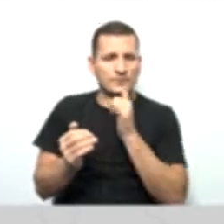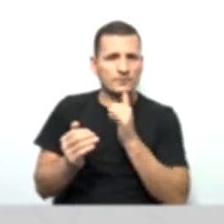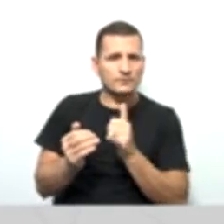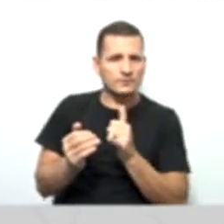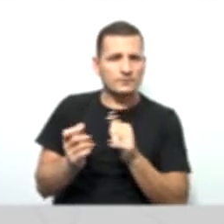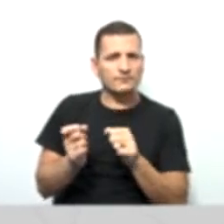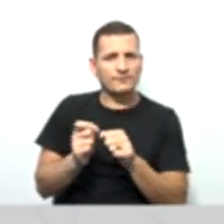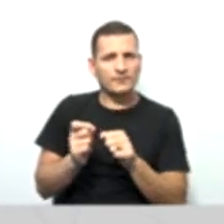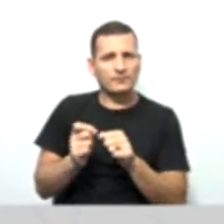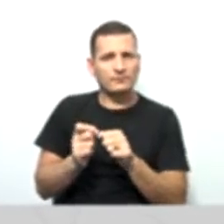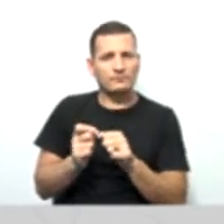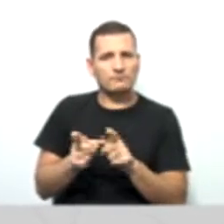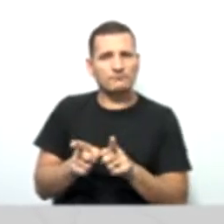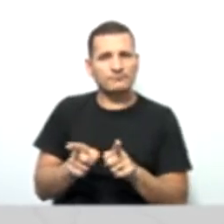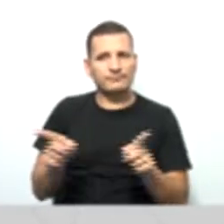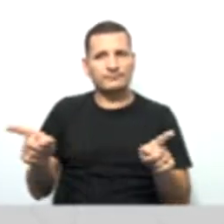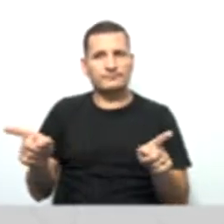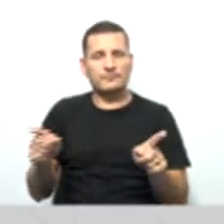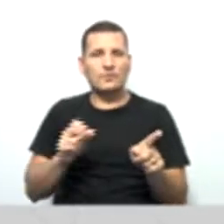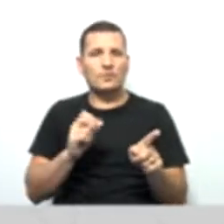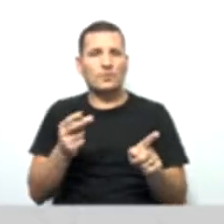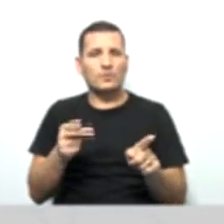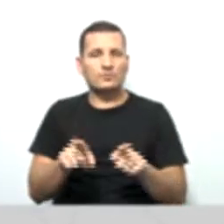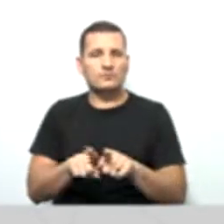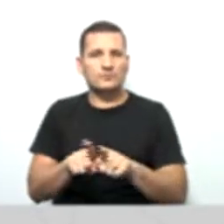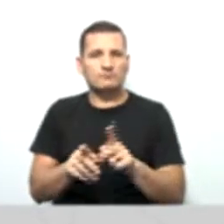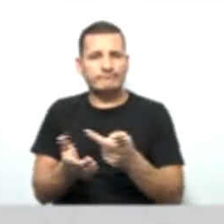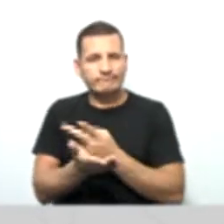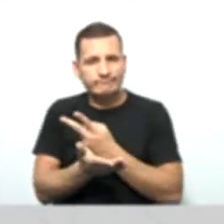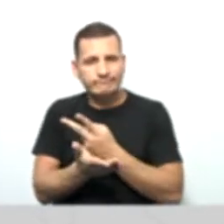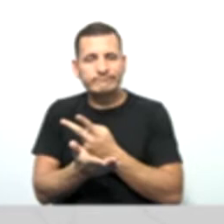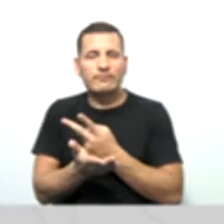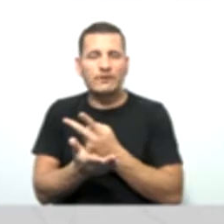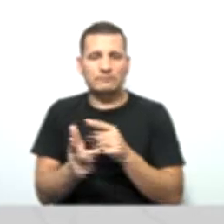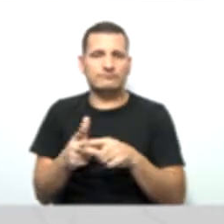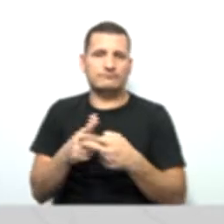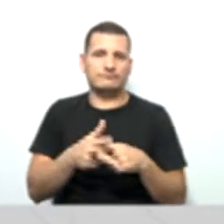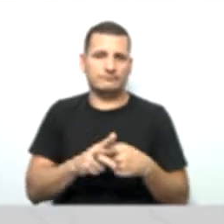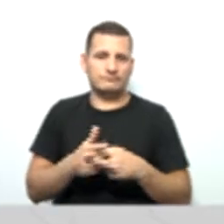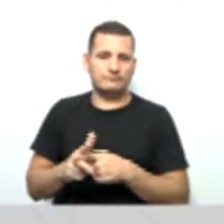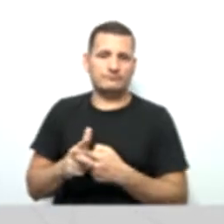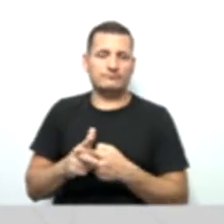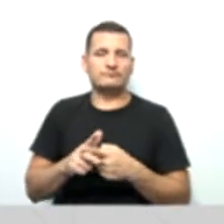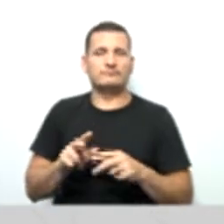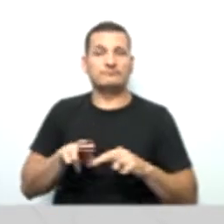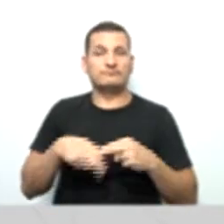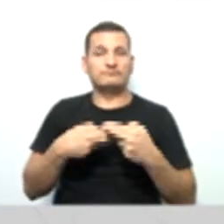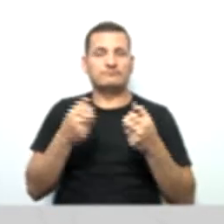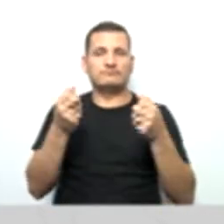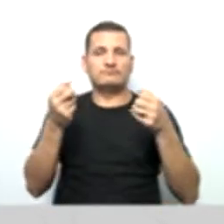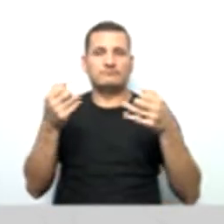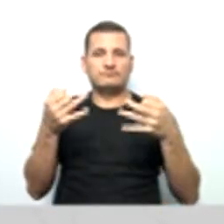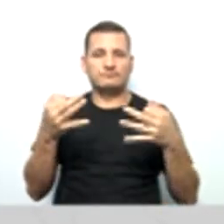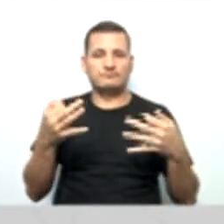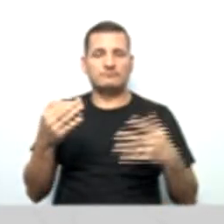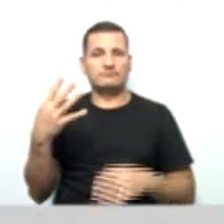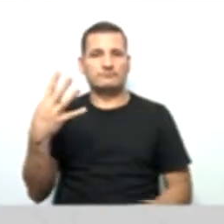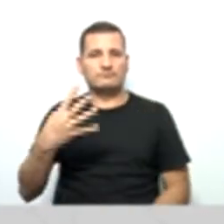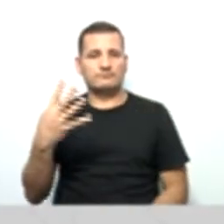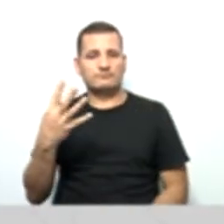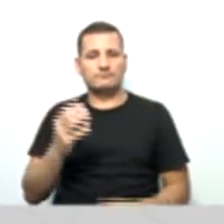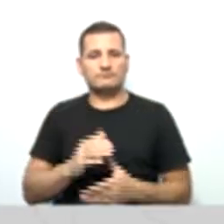duplicidade, sugerindo sua correção né. Foi tudo isso que nós já falamos. Quarto,